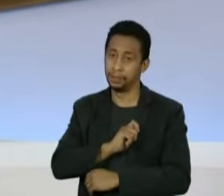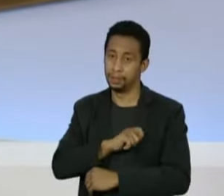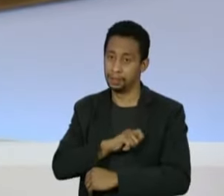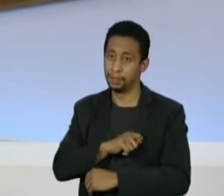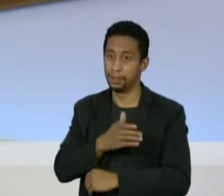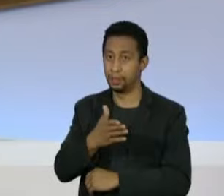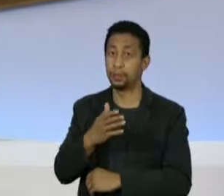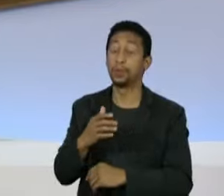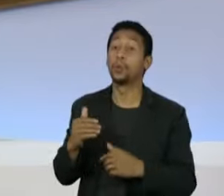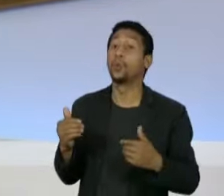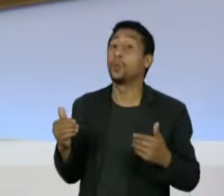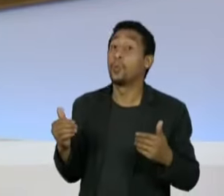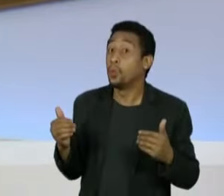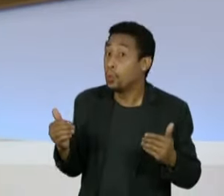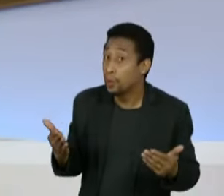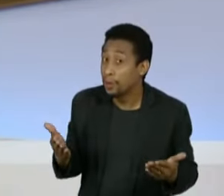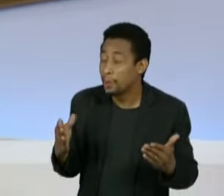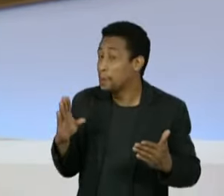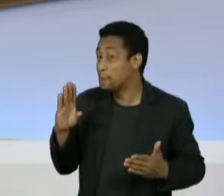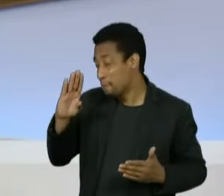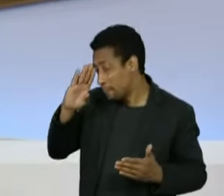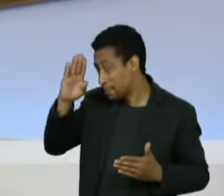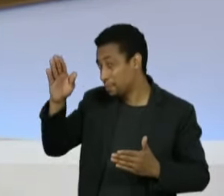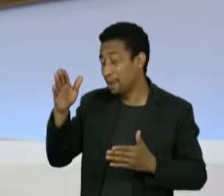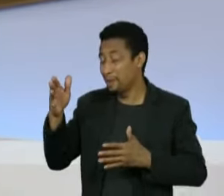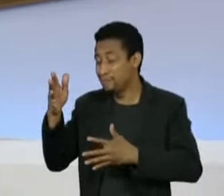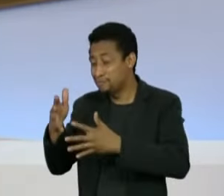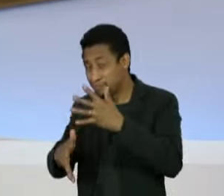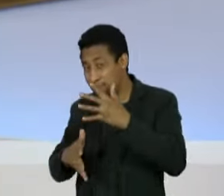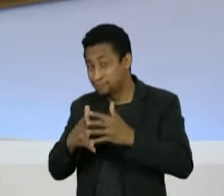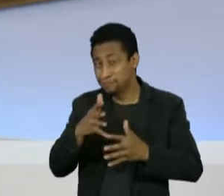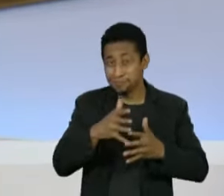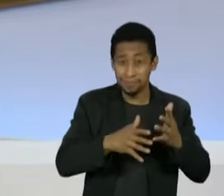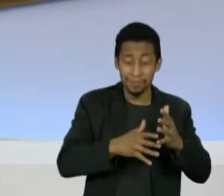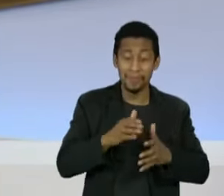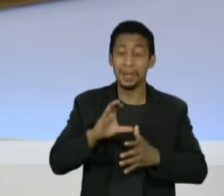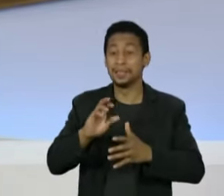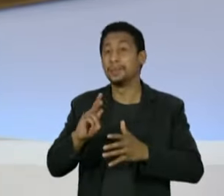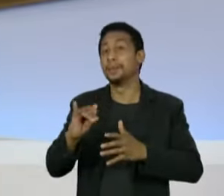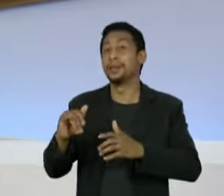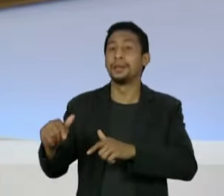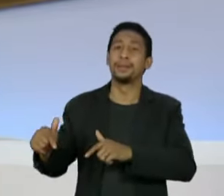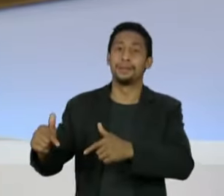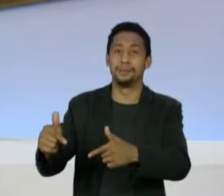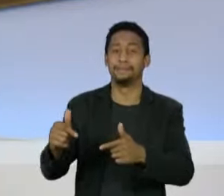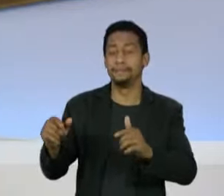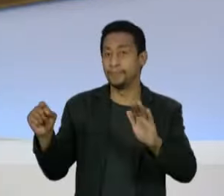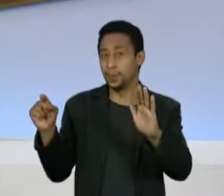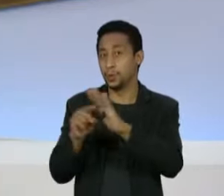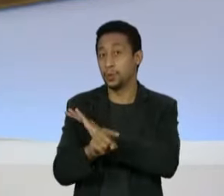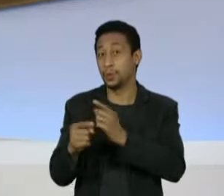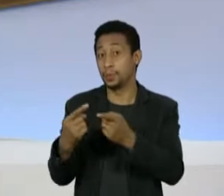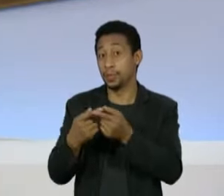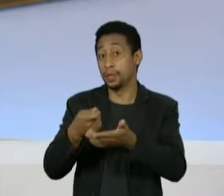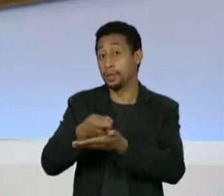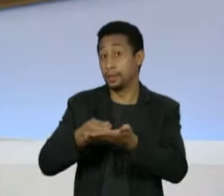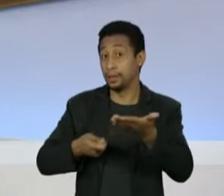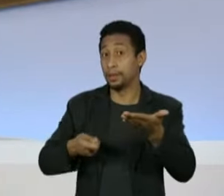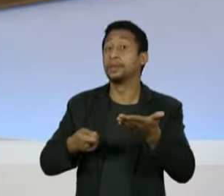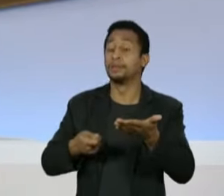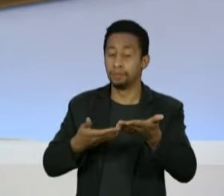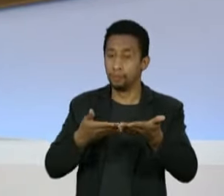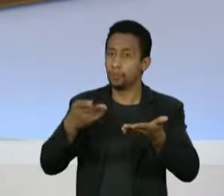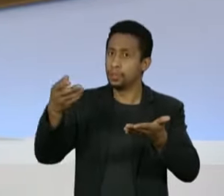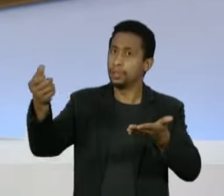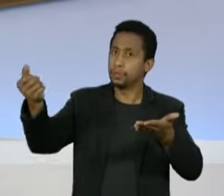foram os principais entraves que vocês viram na forma de condução da CPI? Eu pergunto isso porque o relatório que o senhor apresentou